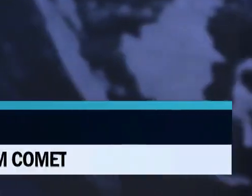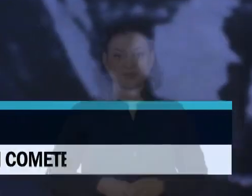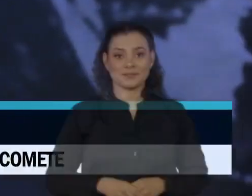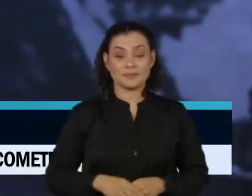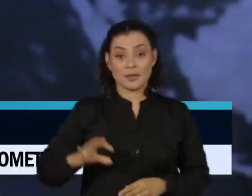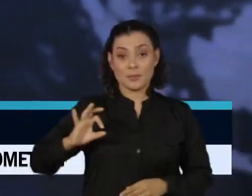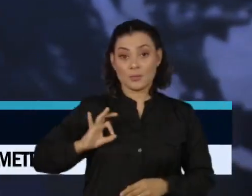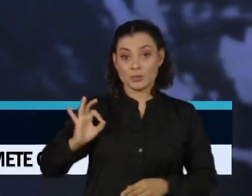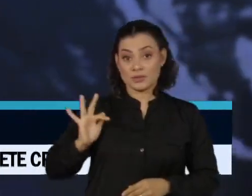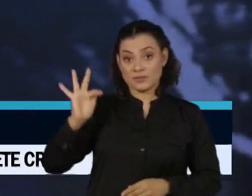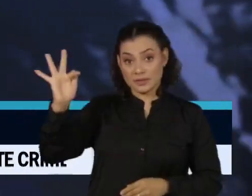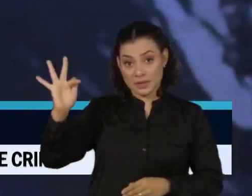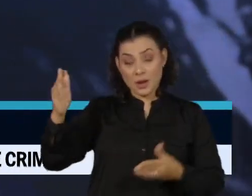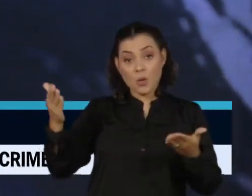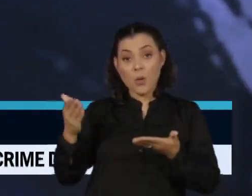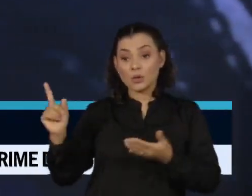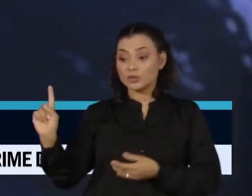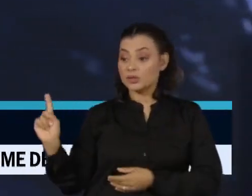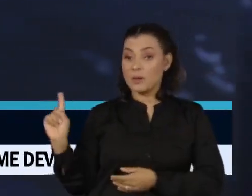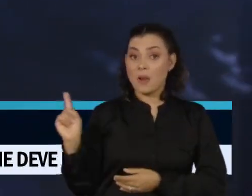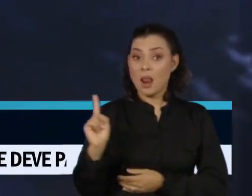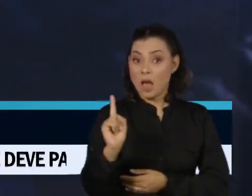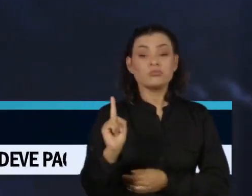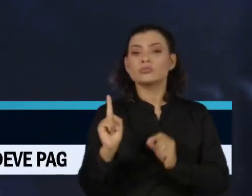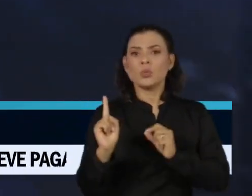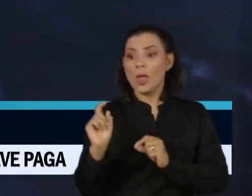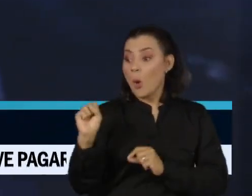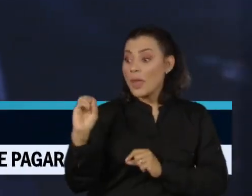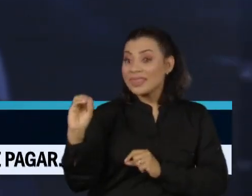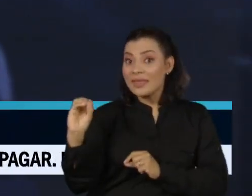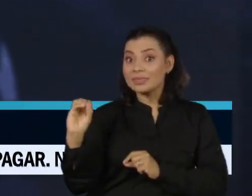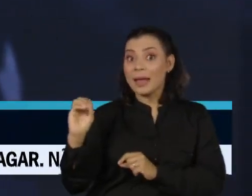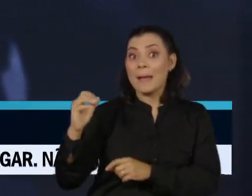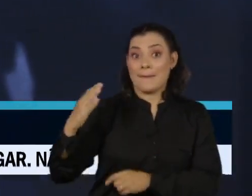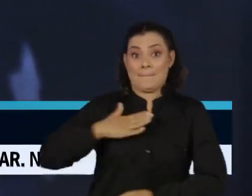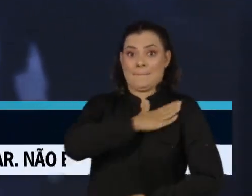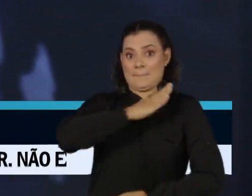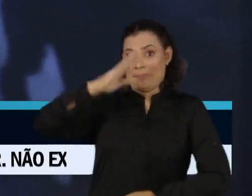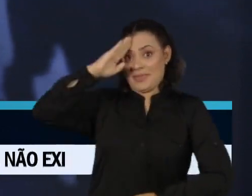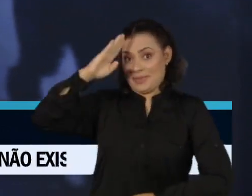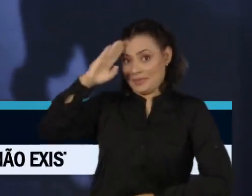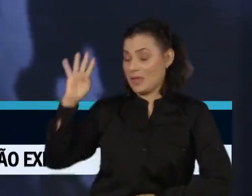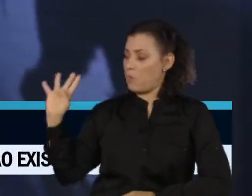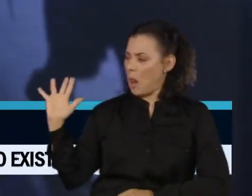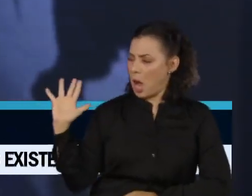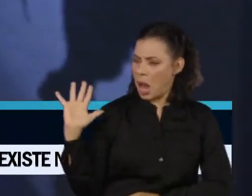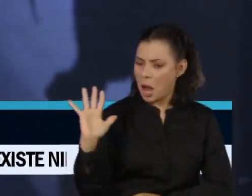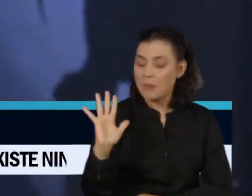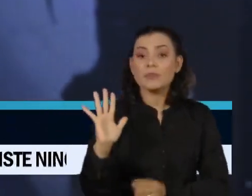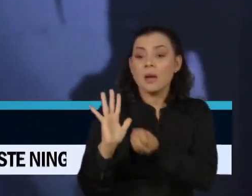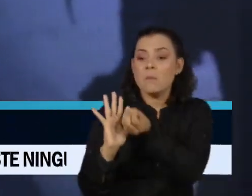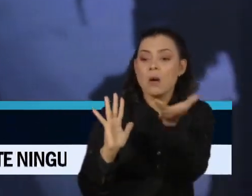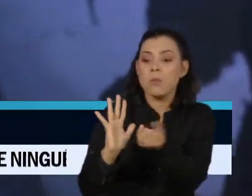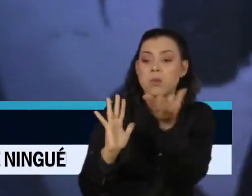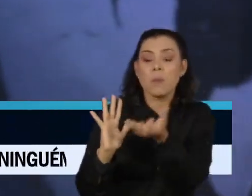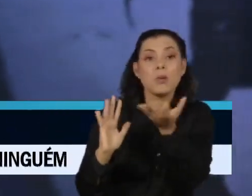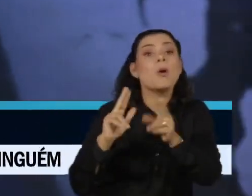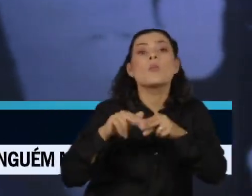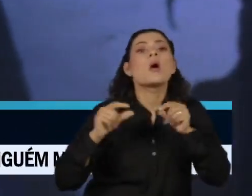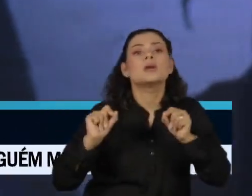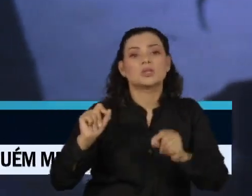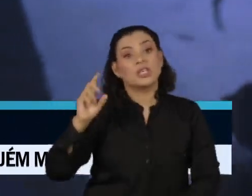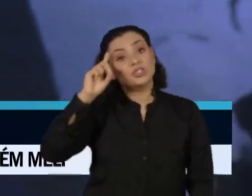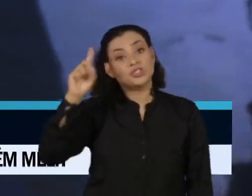A Polícia Federal ouviu hoje mais de 80 militares na investigação sobre a participação de membros das Forças Armadas nos atos